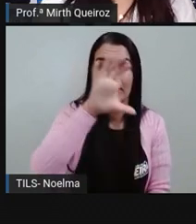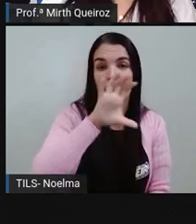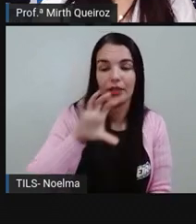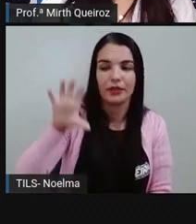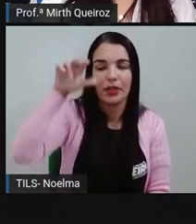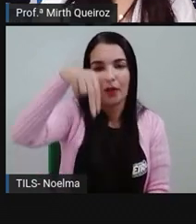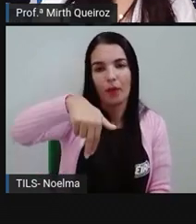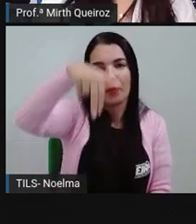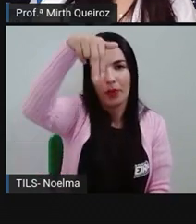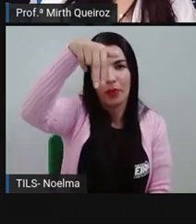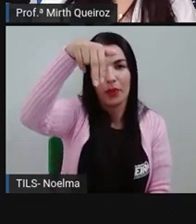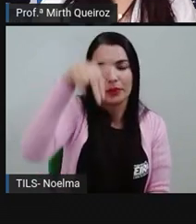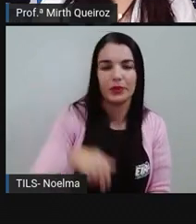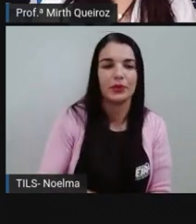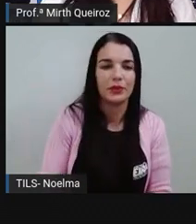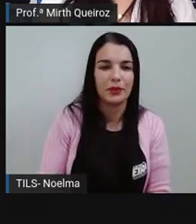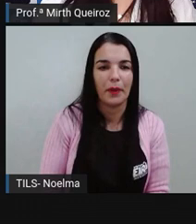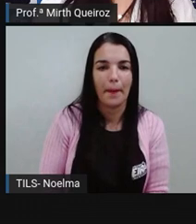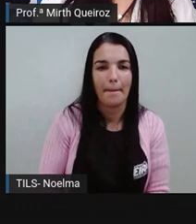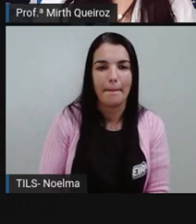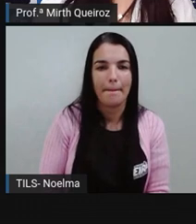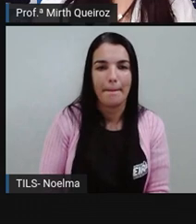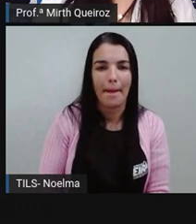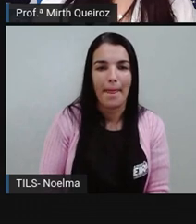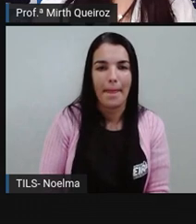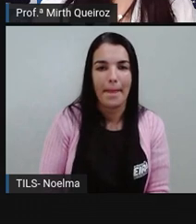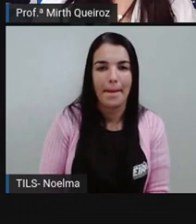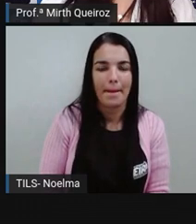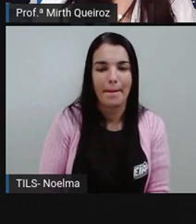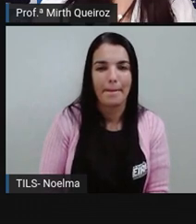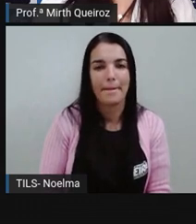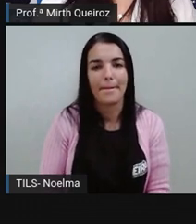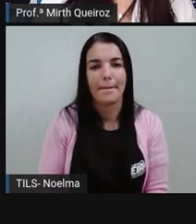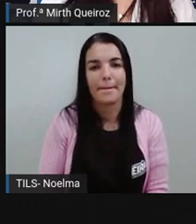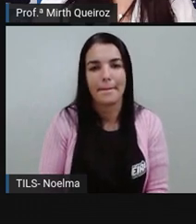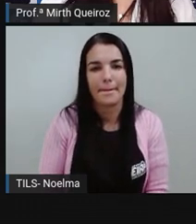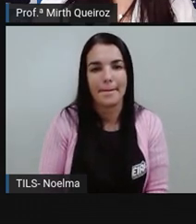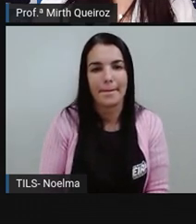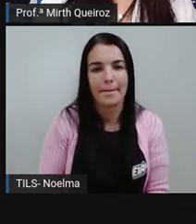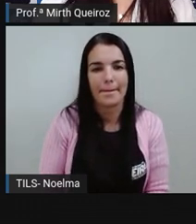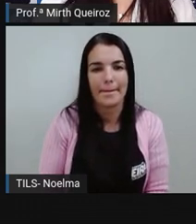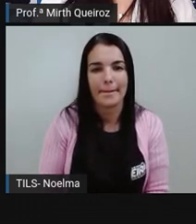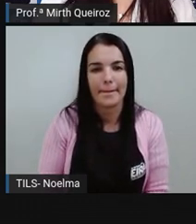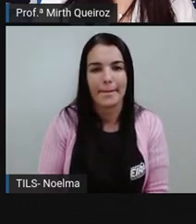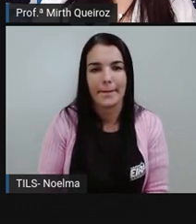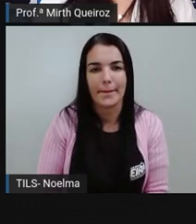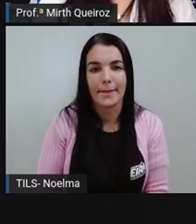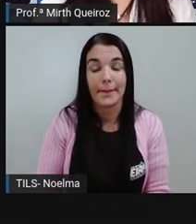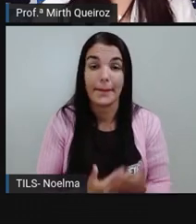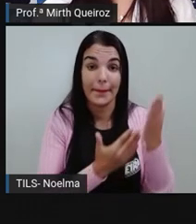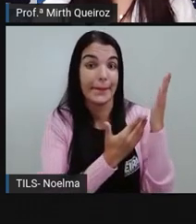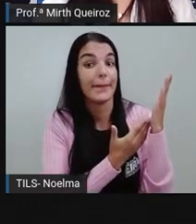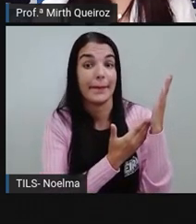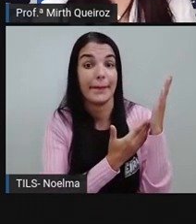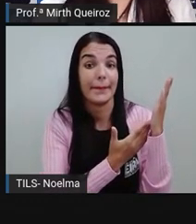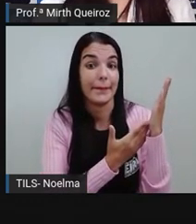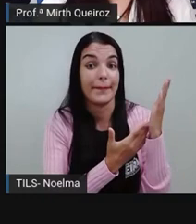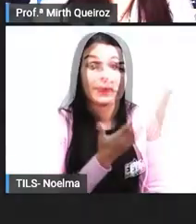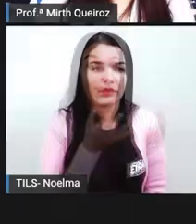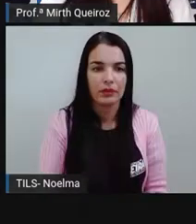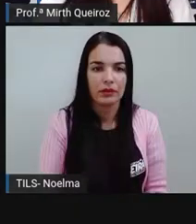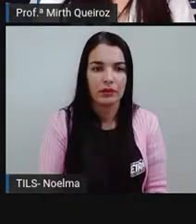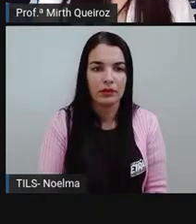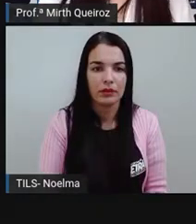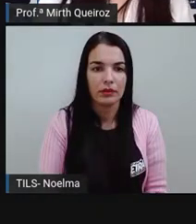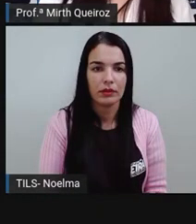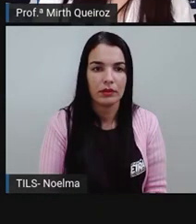é região Norte. Jamile, ela faz parte aí da região Norte. Olha só, se liga aí na dica.